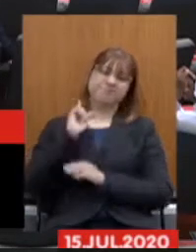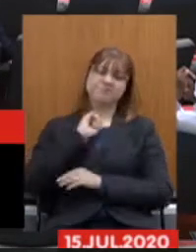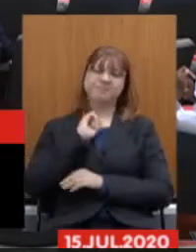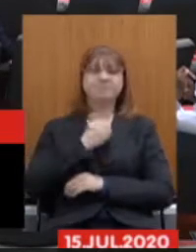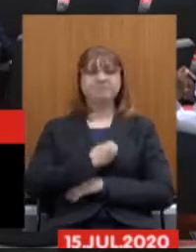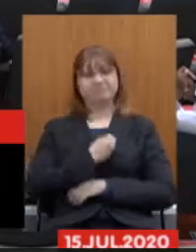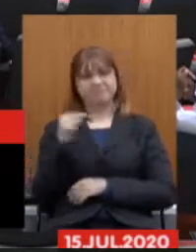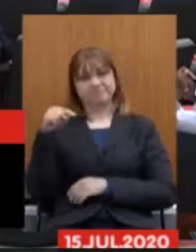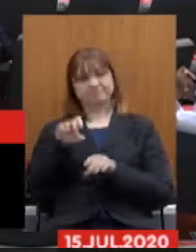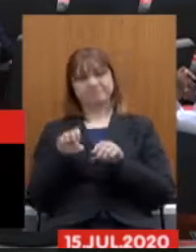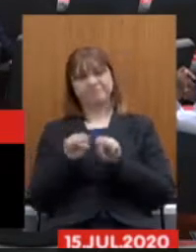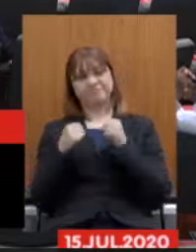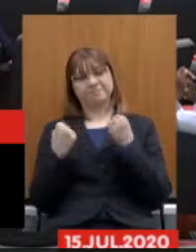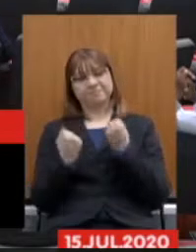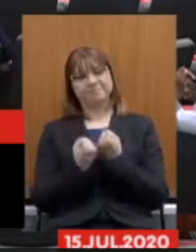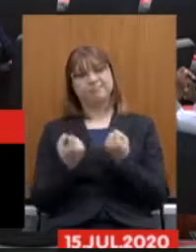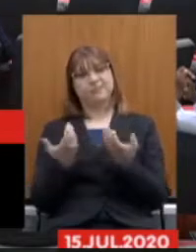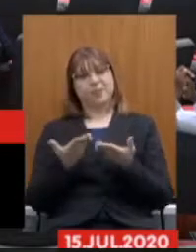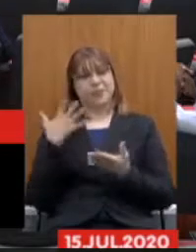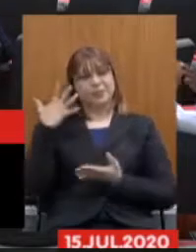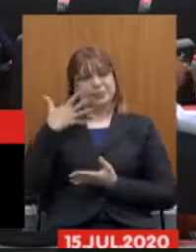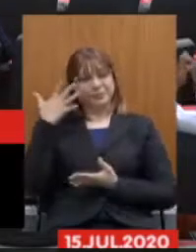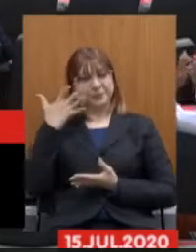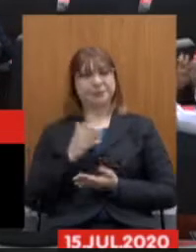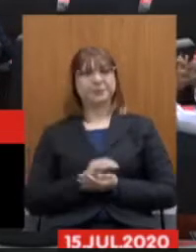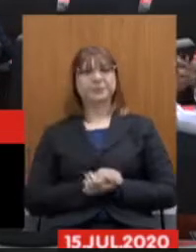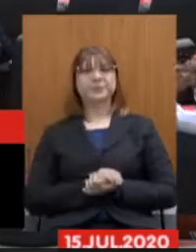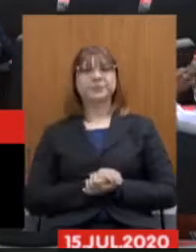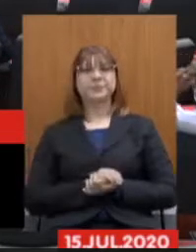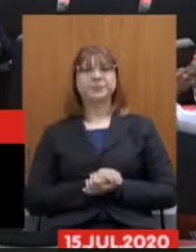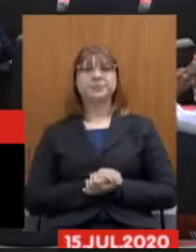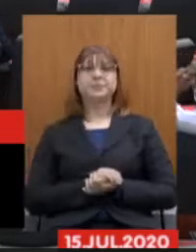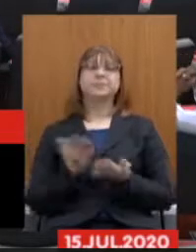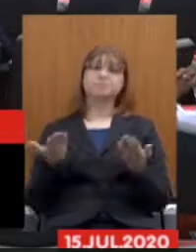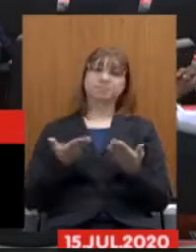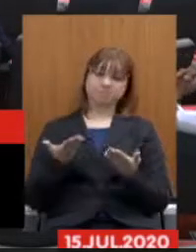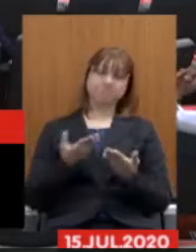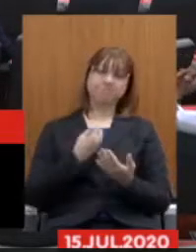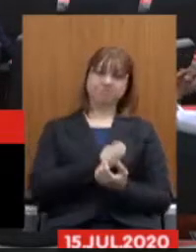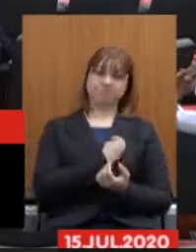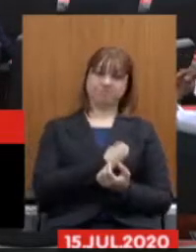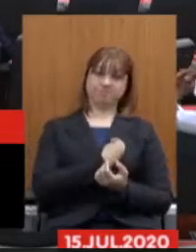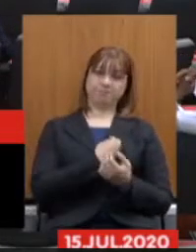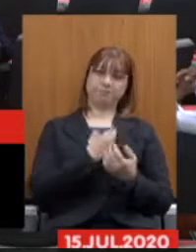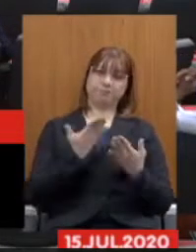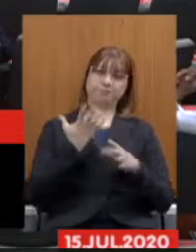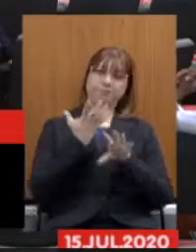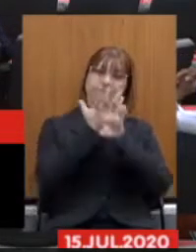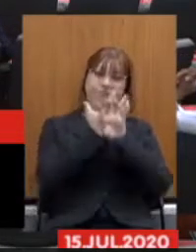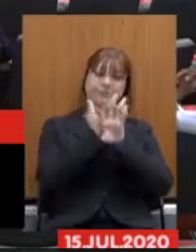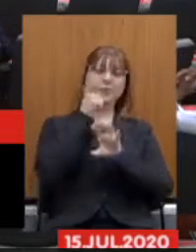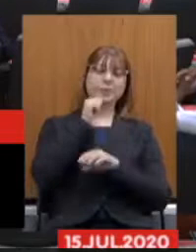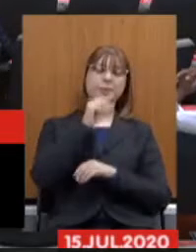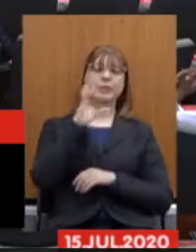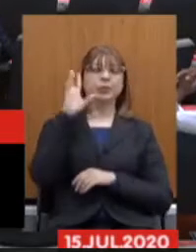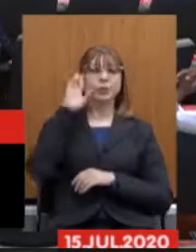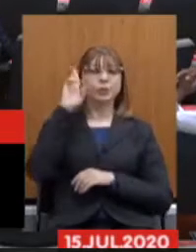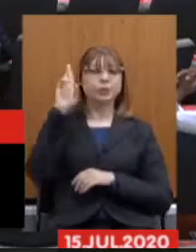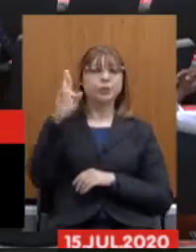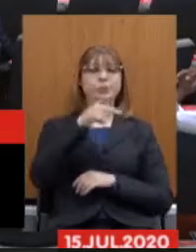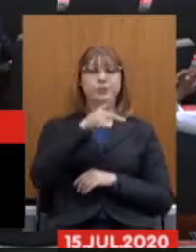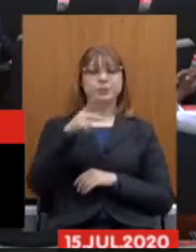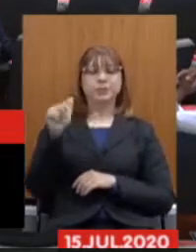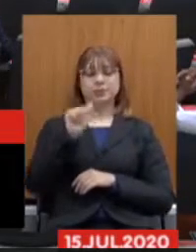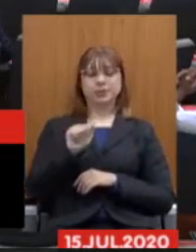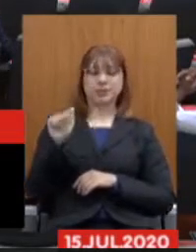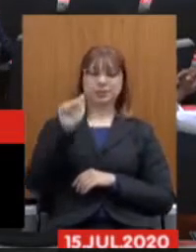seminário e pela exposição que acaba de proferir. Com a palavra, para participar, por via remota, a diretora-presidente da Associação dos